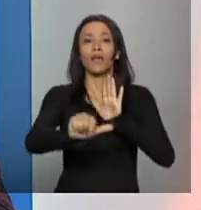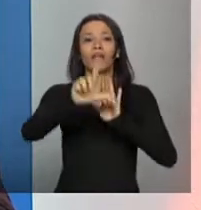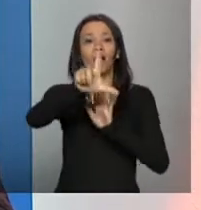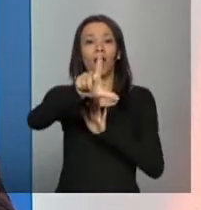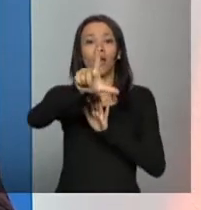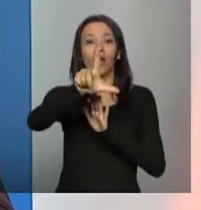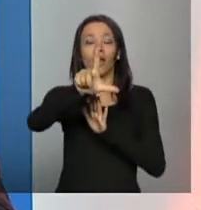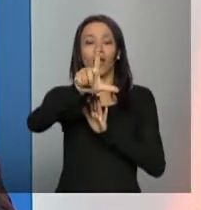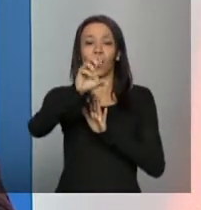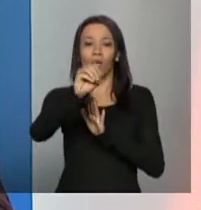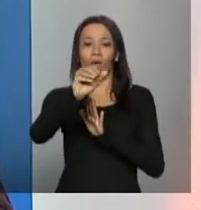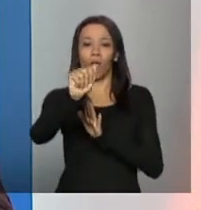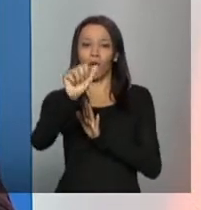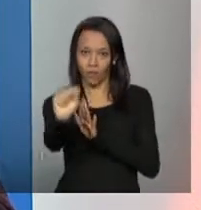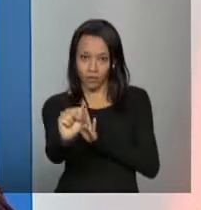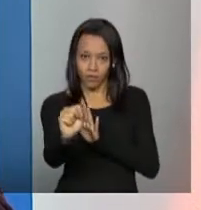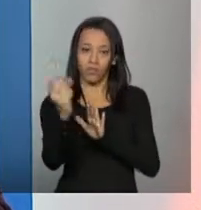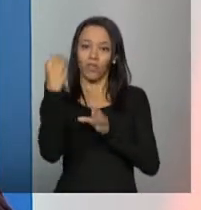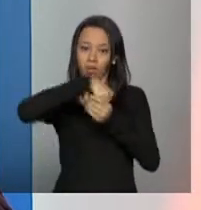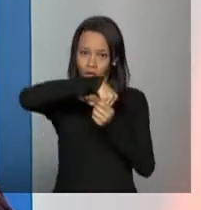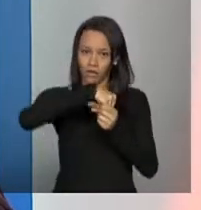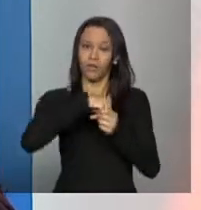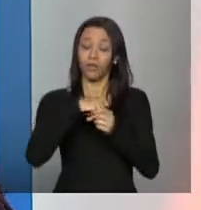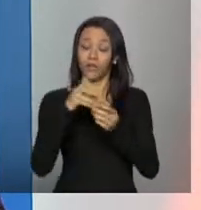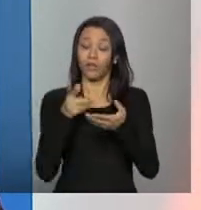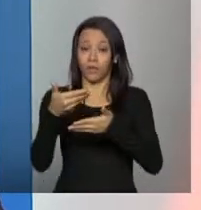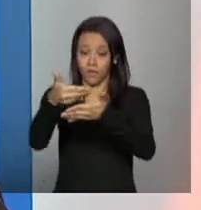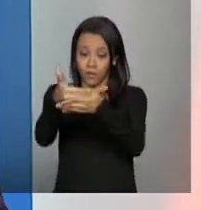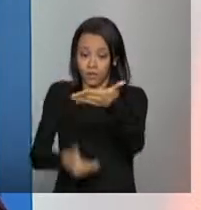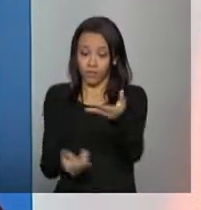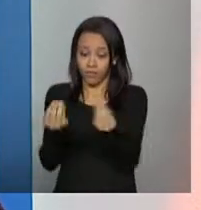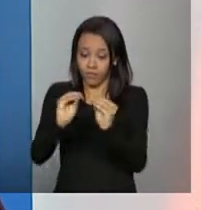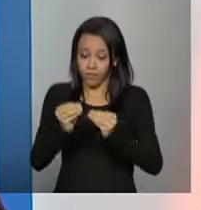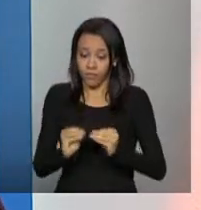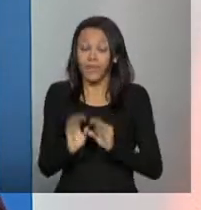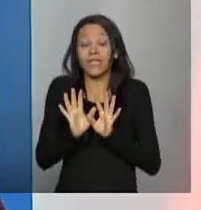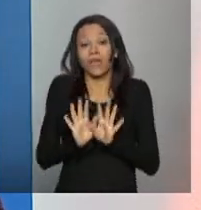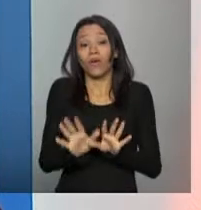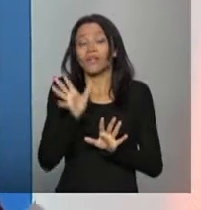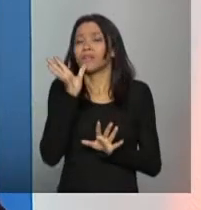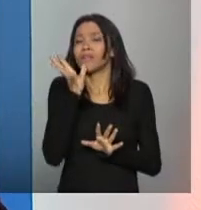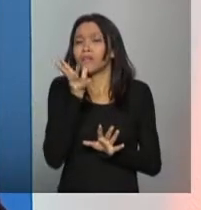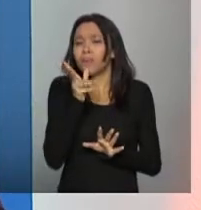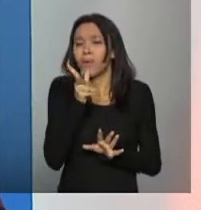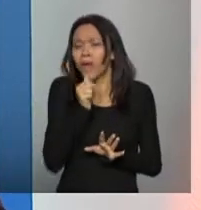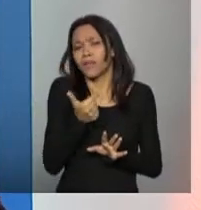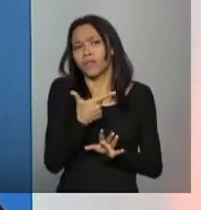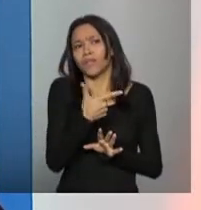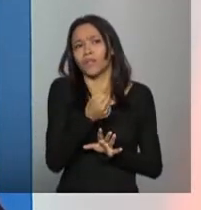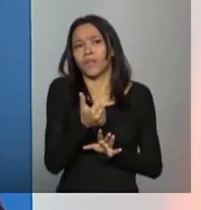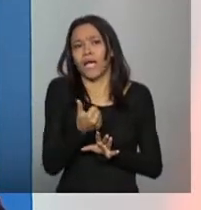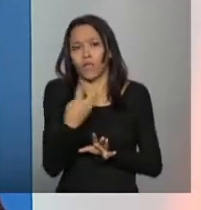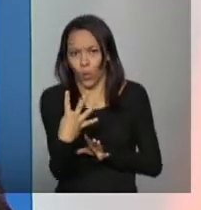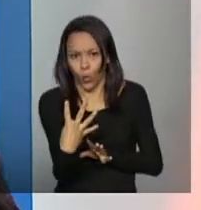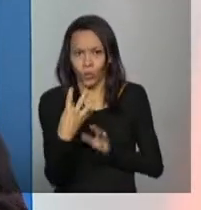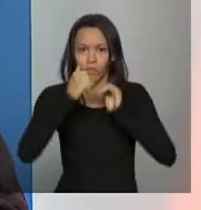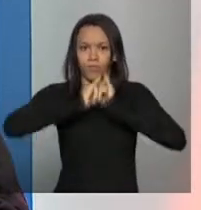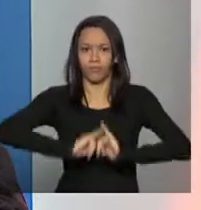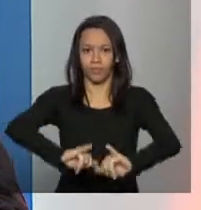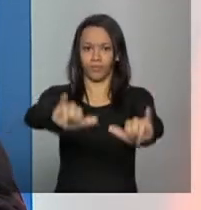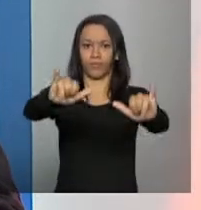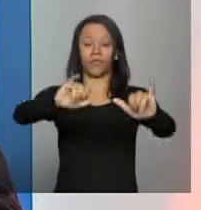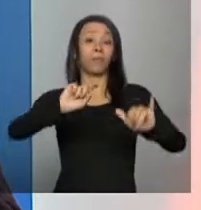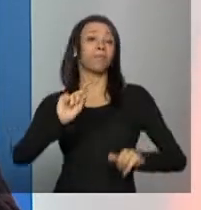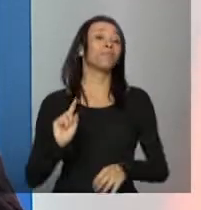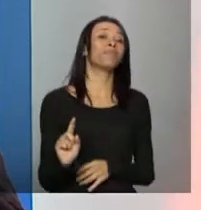a Lei Orgânica de Assistência Social. Contudo, demorado a esses anos, em 2014 ele foi pro ar. Então, essa é a